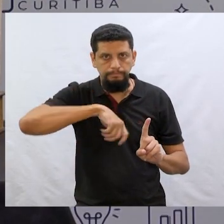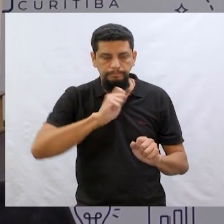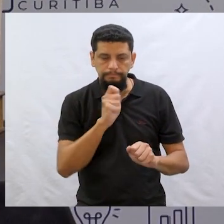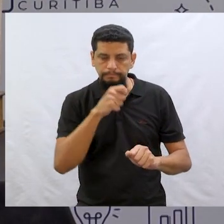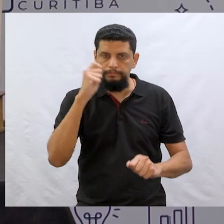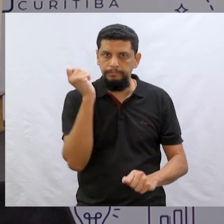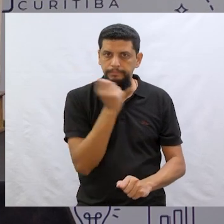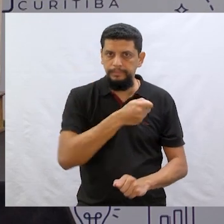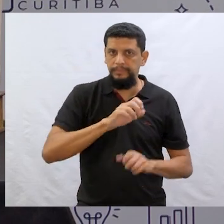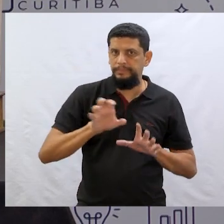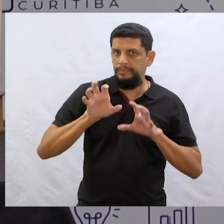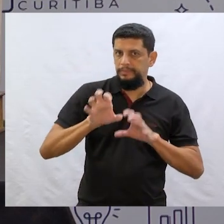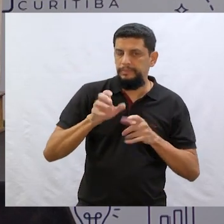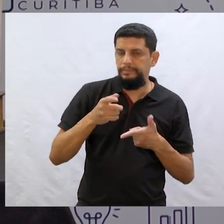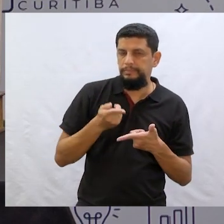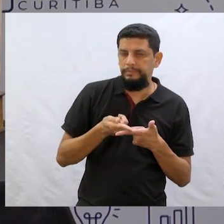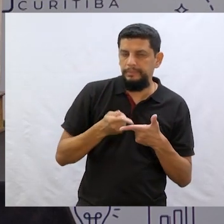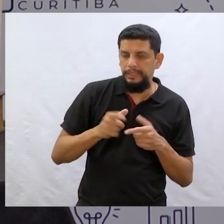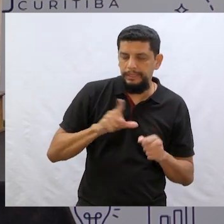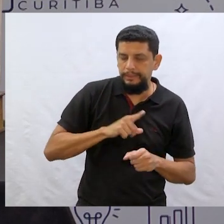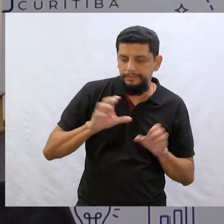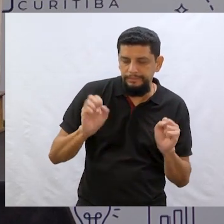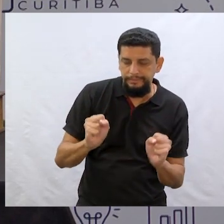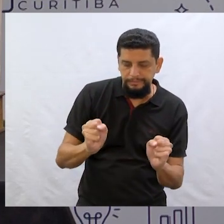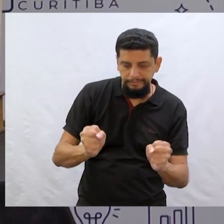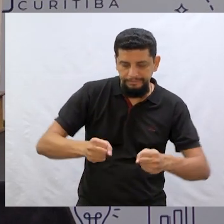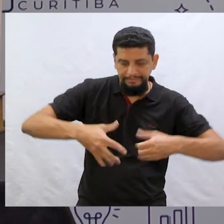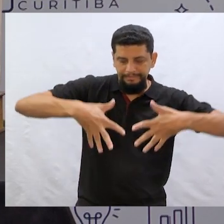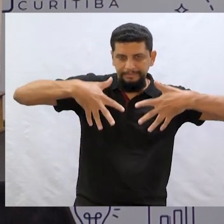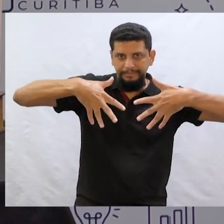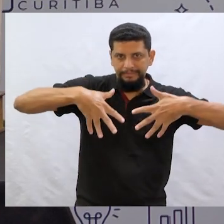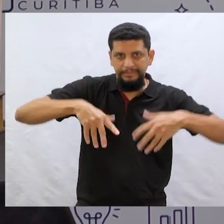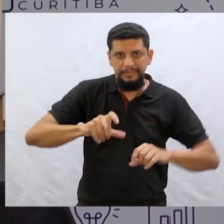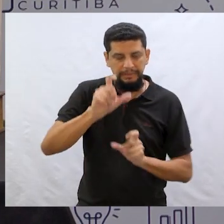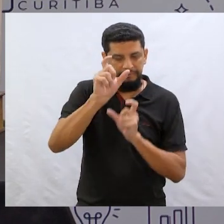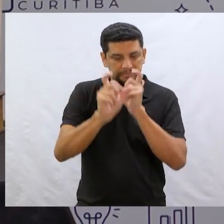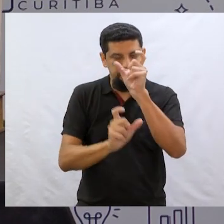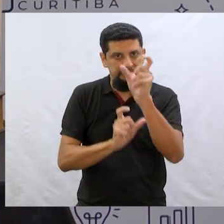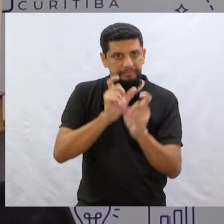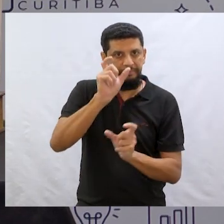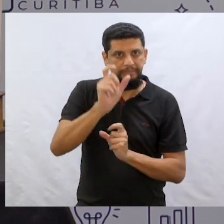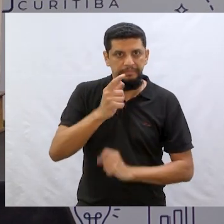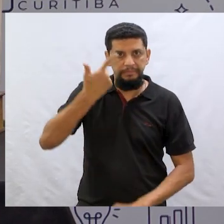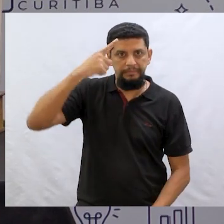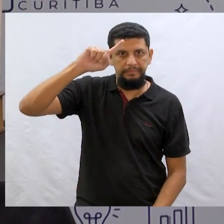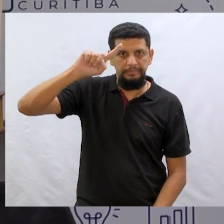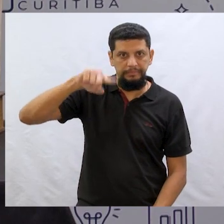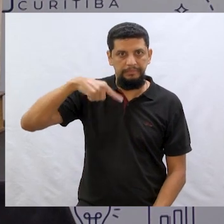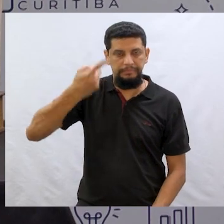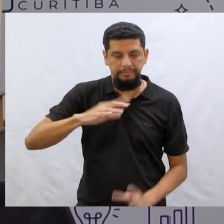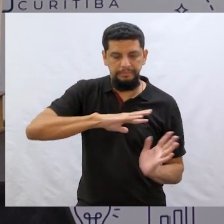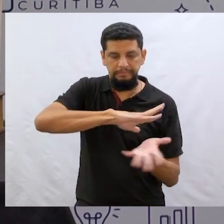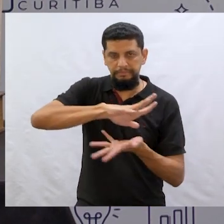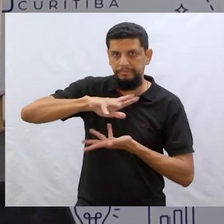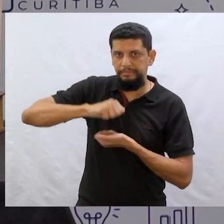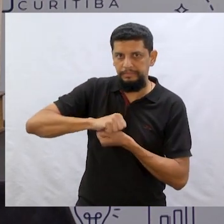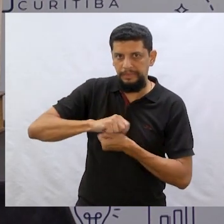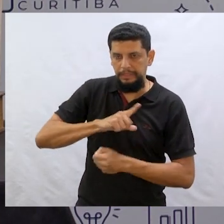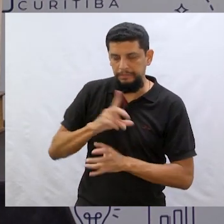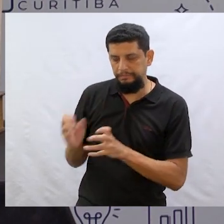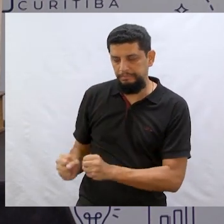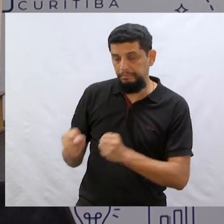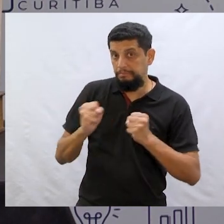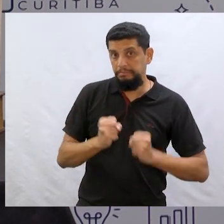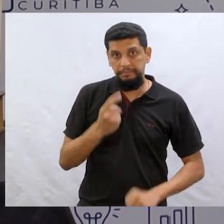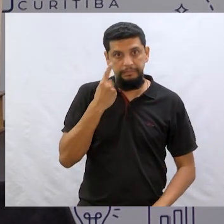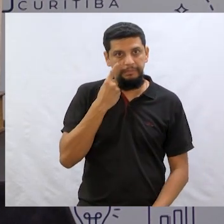são assim porque eles nos trazem encantamento, magia. Tem seres ali sobrenaturais com poderes mágicos, não é mesmo?